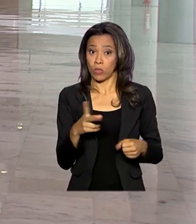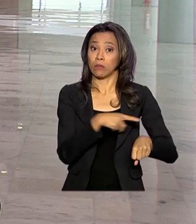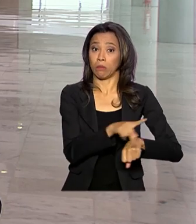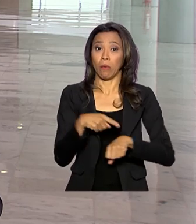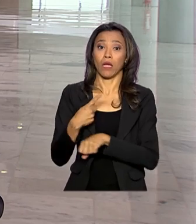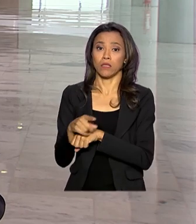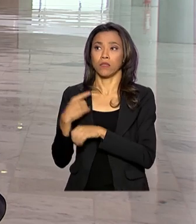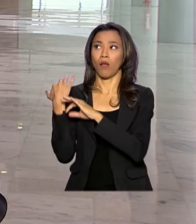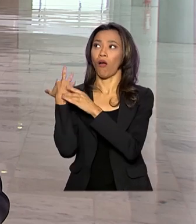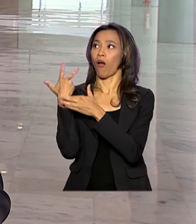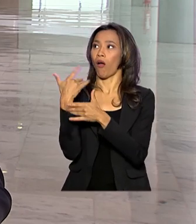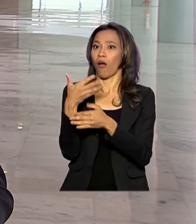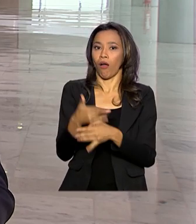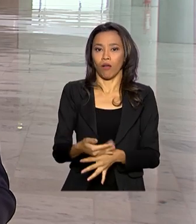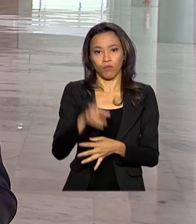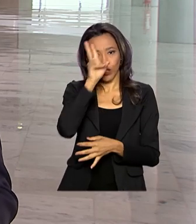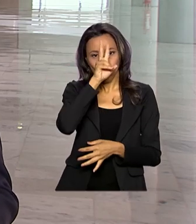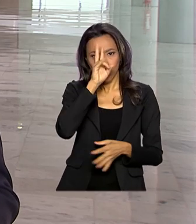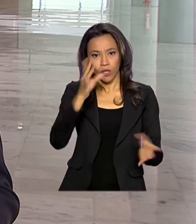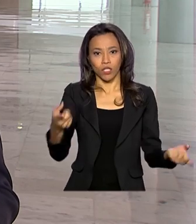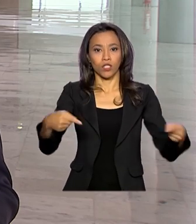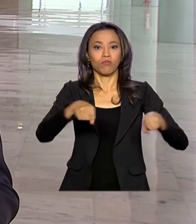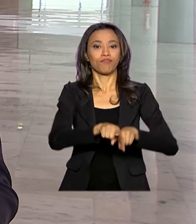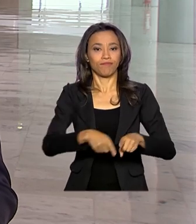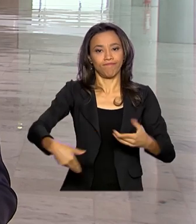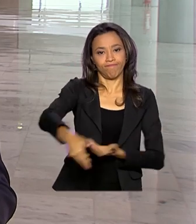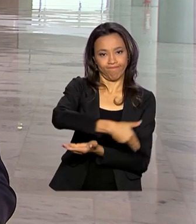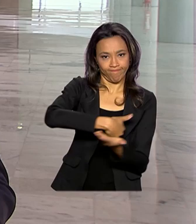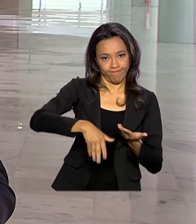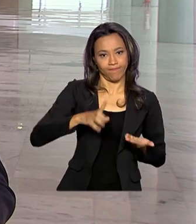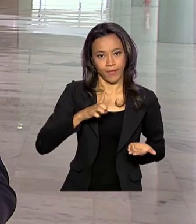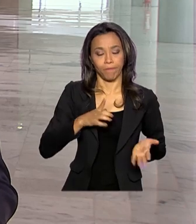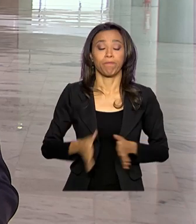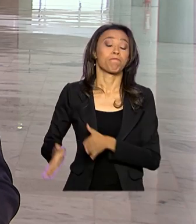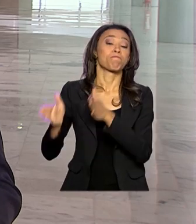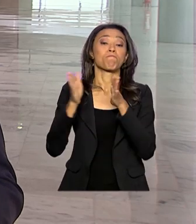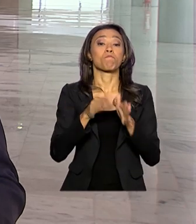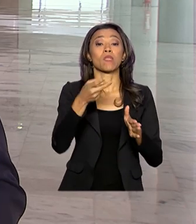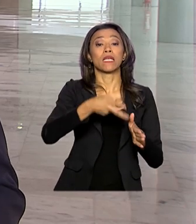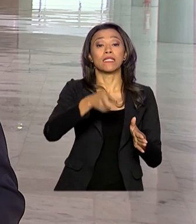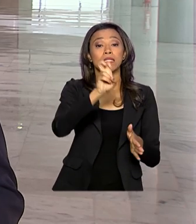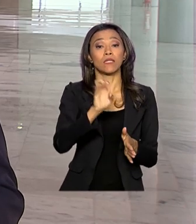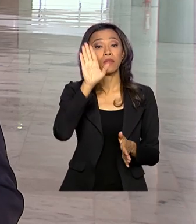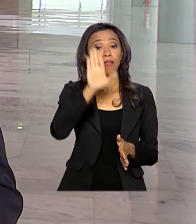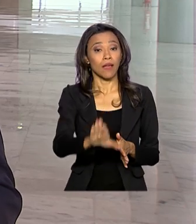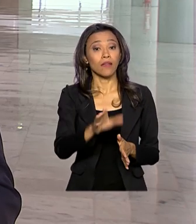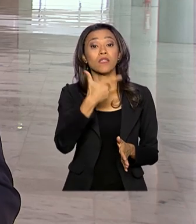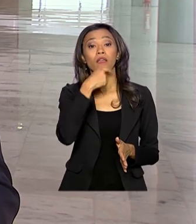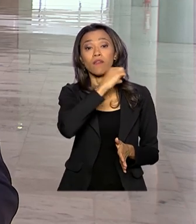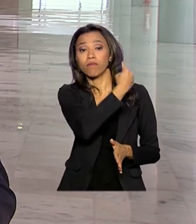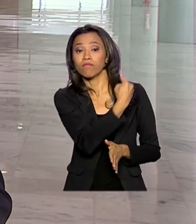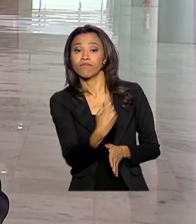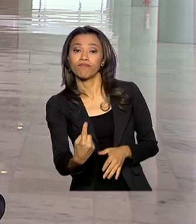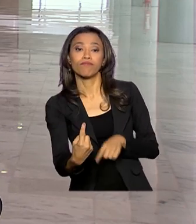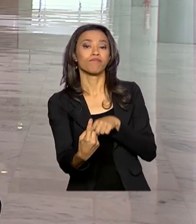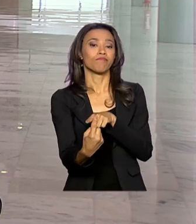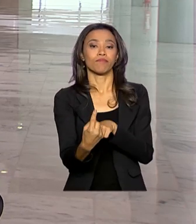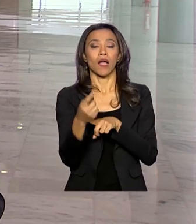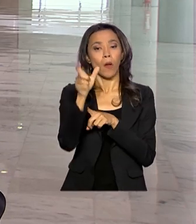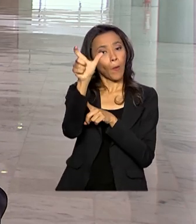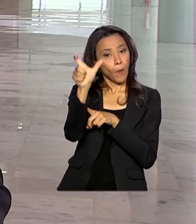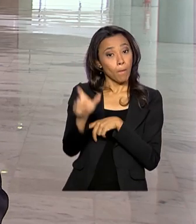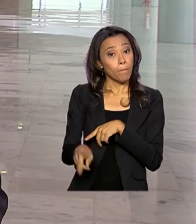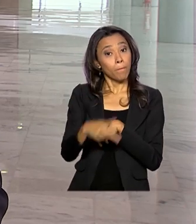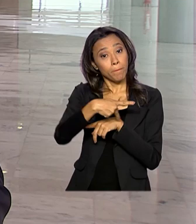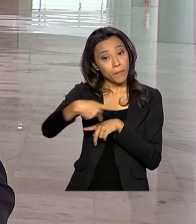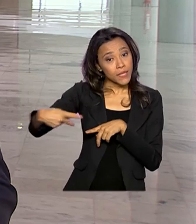têm um histórico de cooperação. Na sequência, às cinco da tarde, quem estará aqui no Palácio do Planalto será o presidente da África